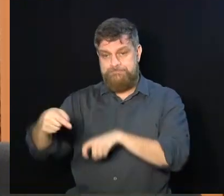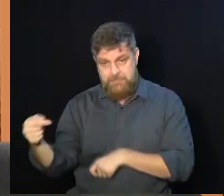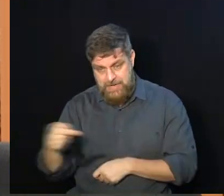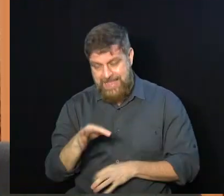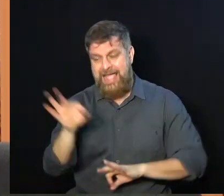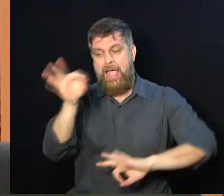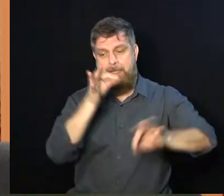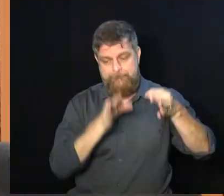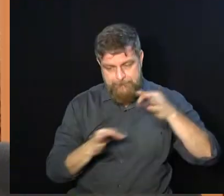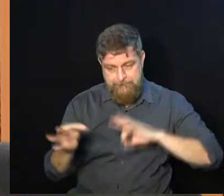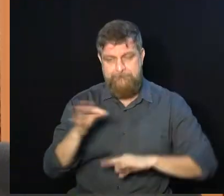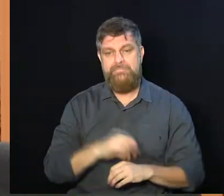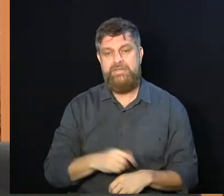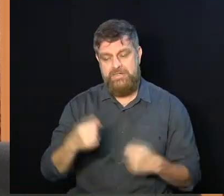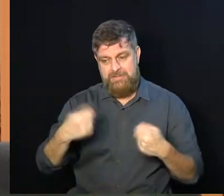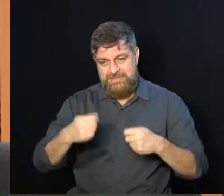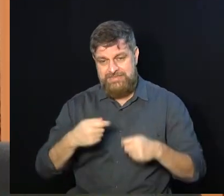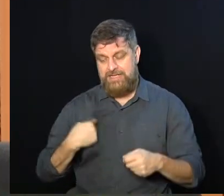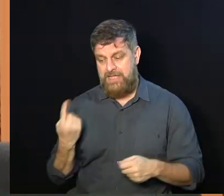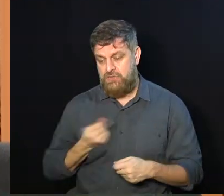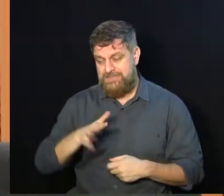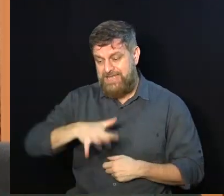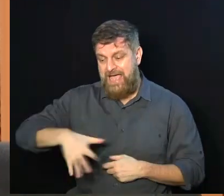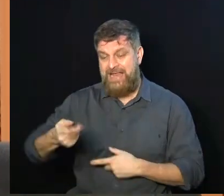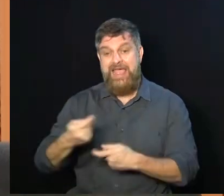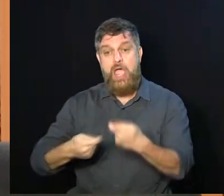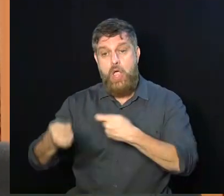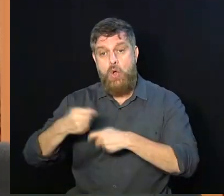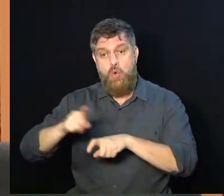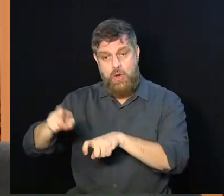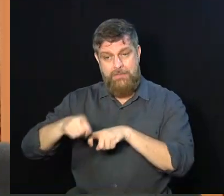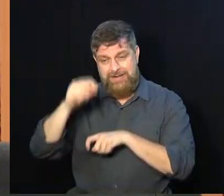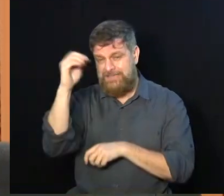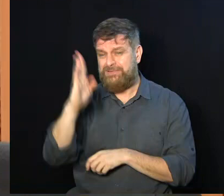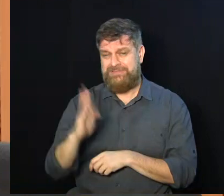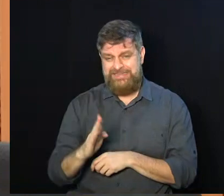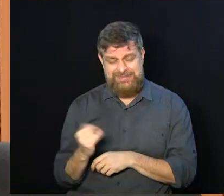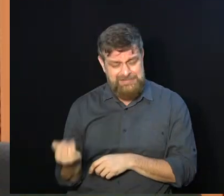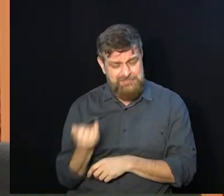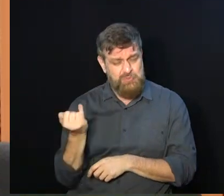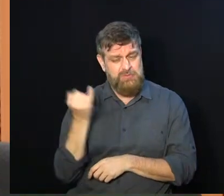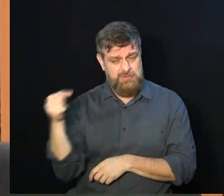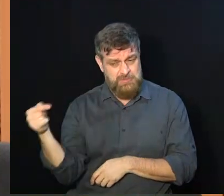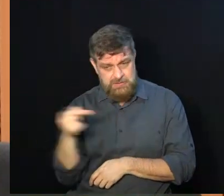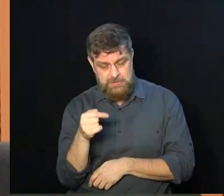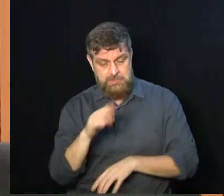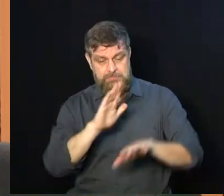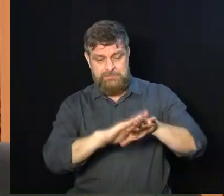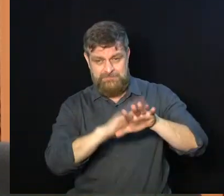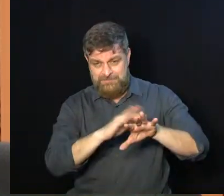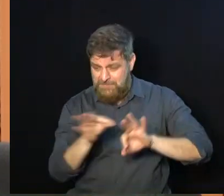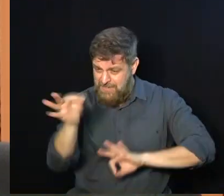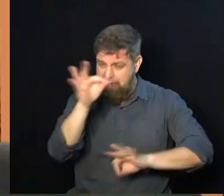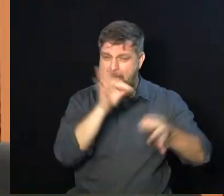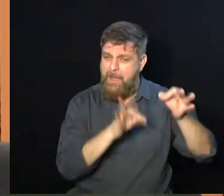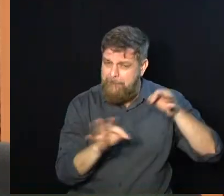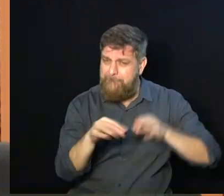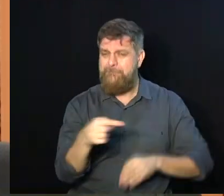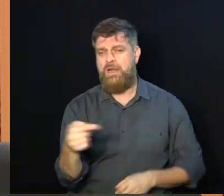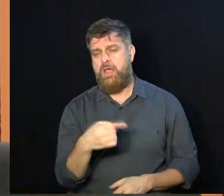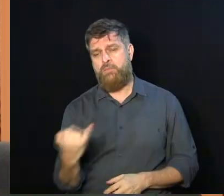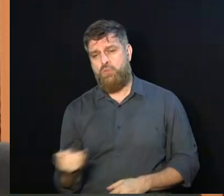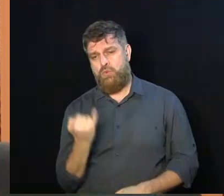nossa economia agrícola do Brasil. é tão importante, né? E as abelhas fazem um trabalho aí muito importante